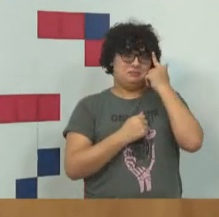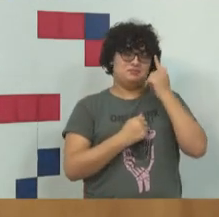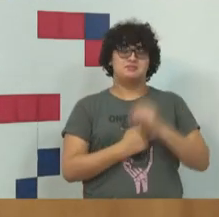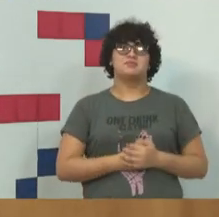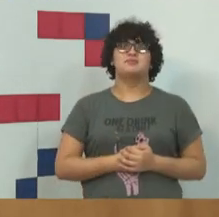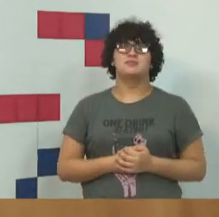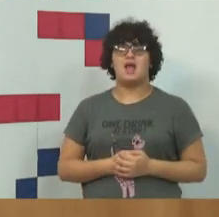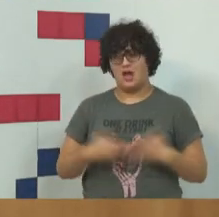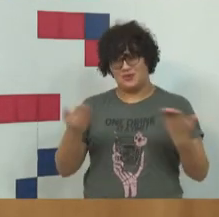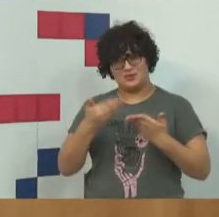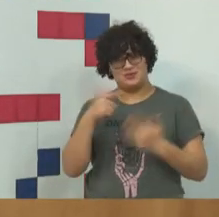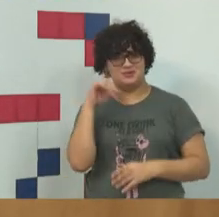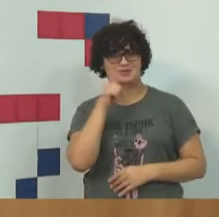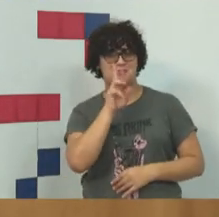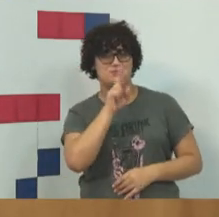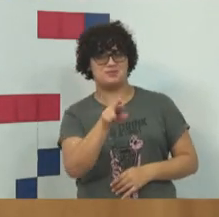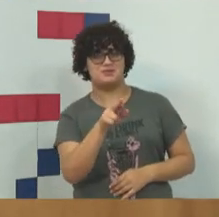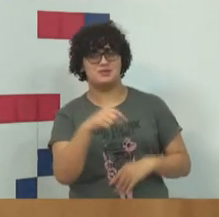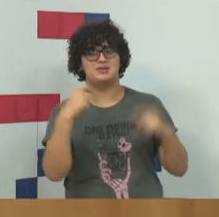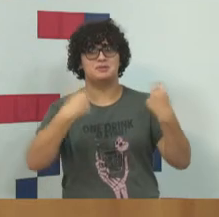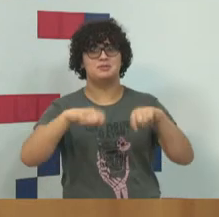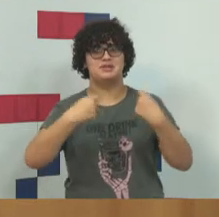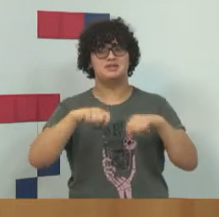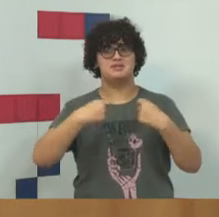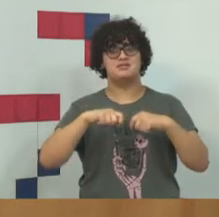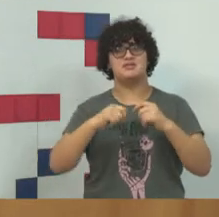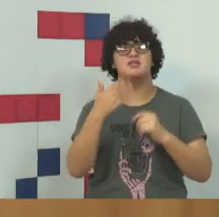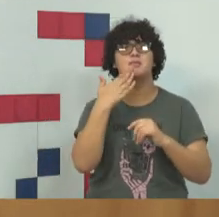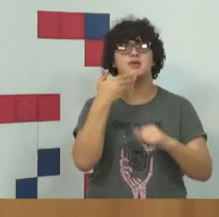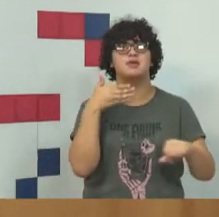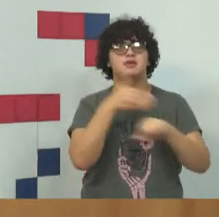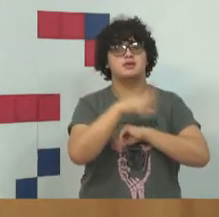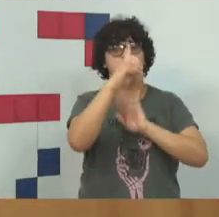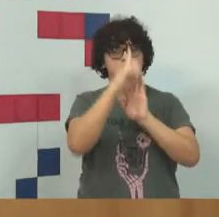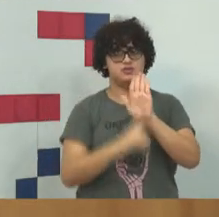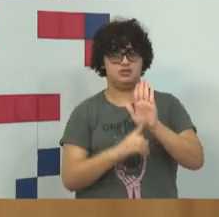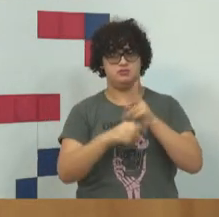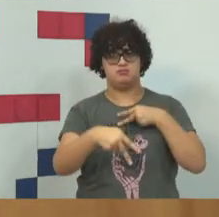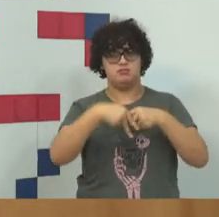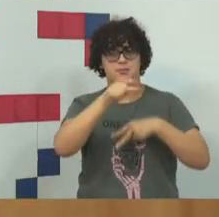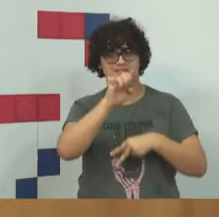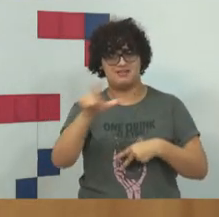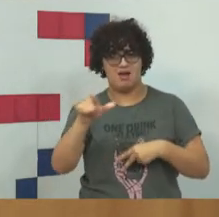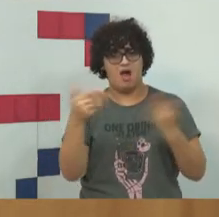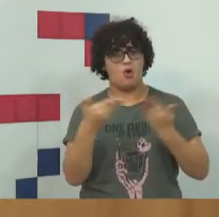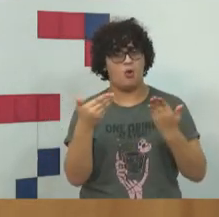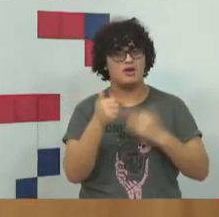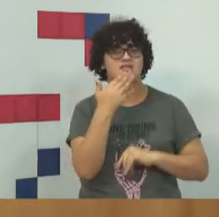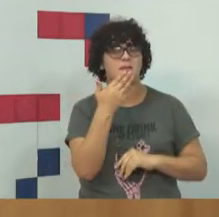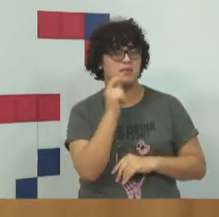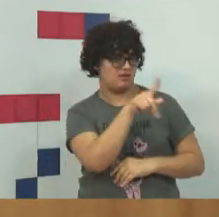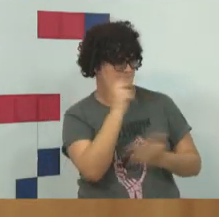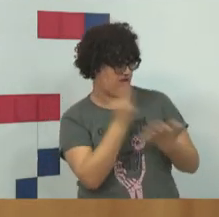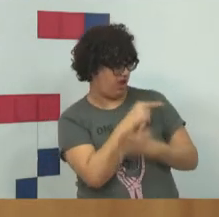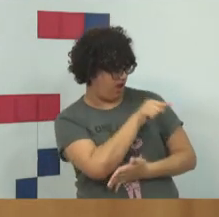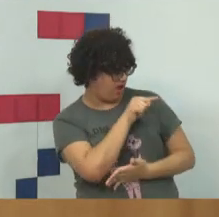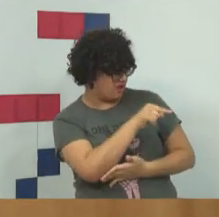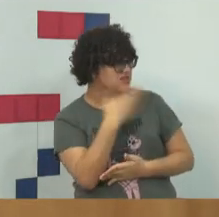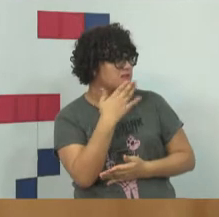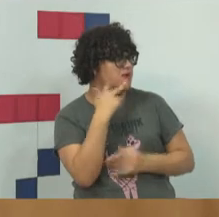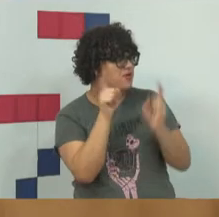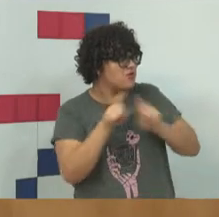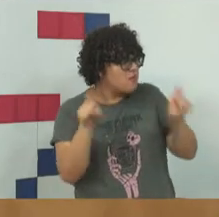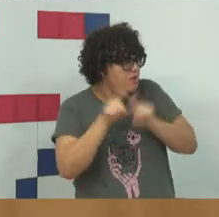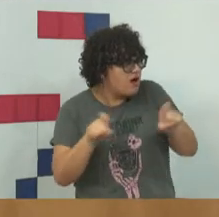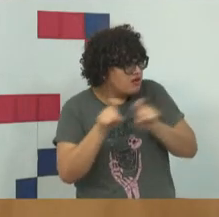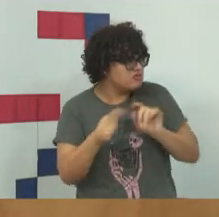Para responder a pergunta, a gente precisa dar um passo para o direito penal par de geral. Para você chamar um delito de delito informático,